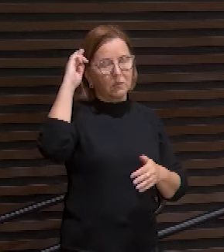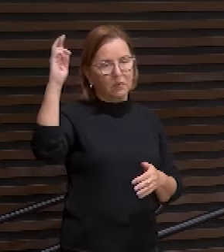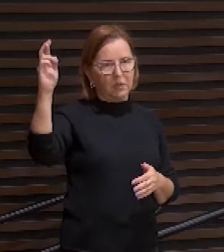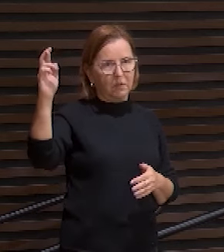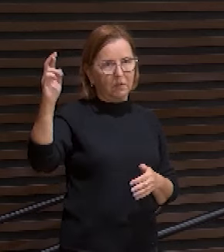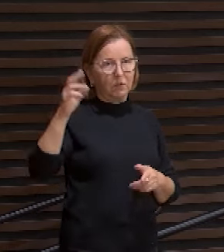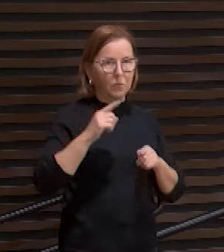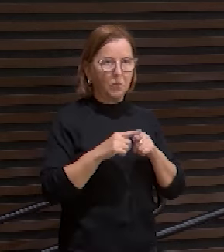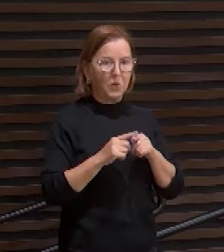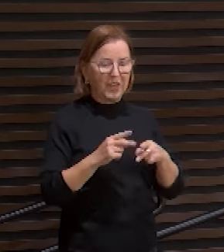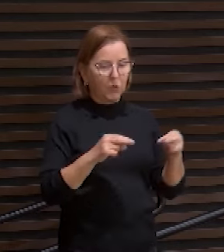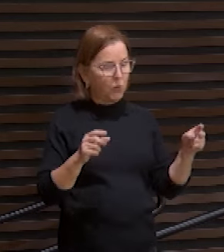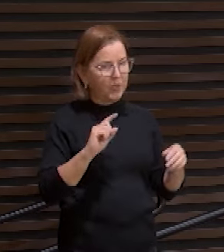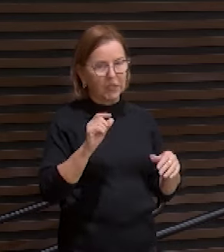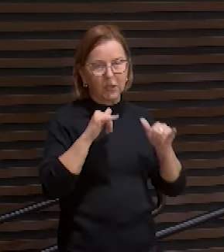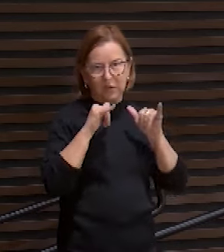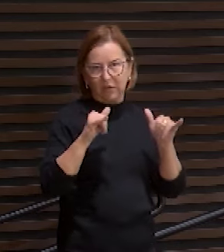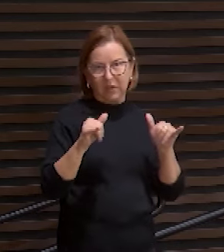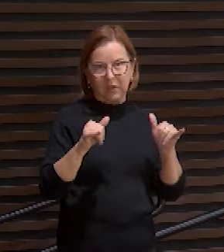foi anunciado verão.